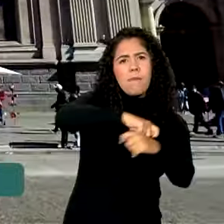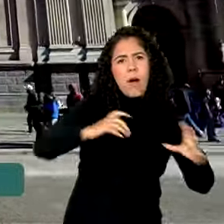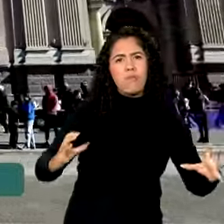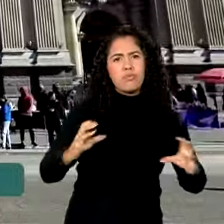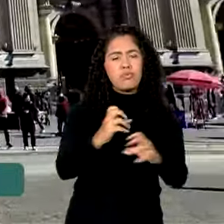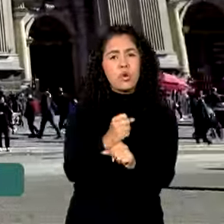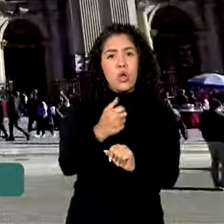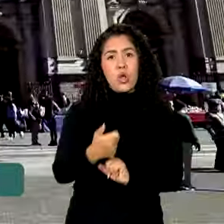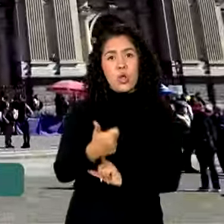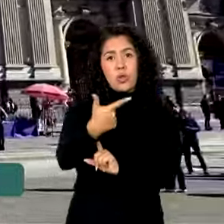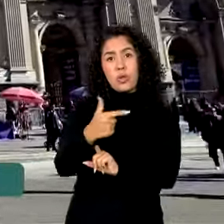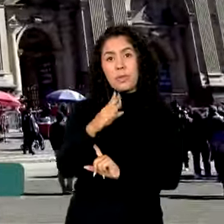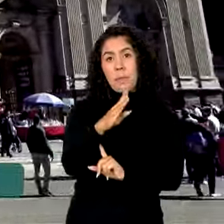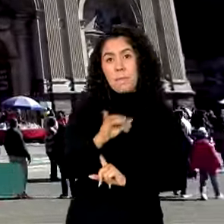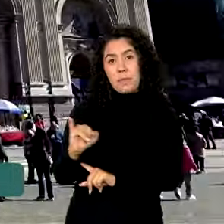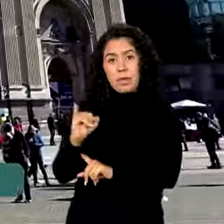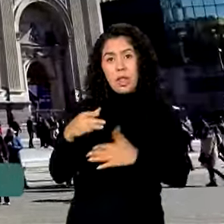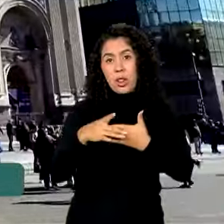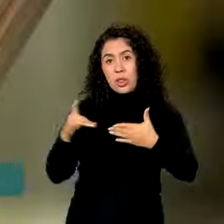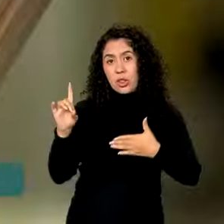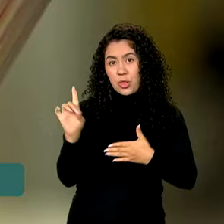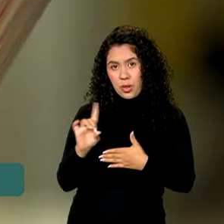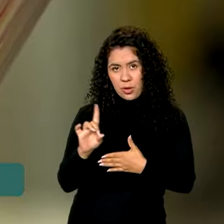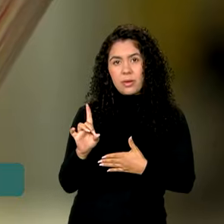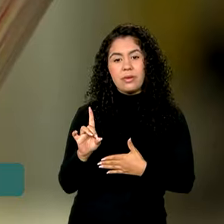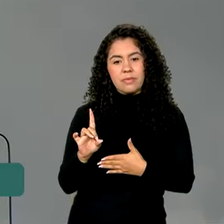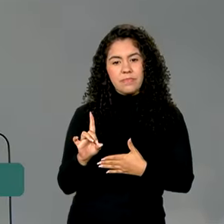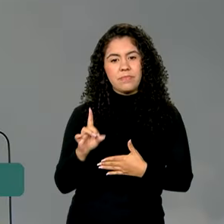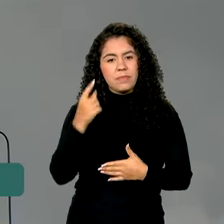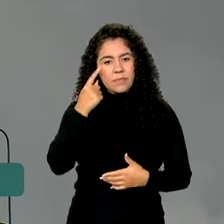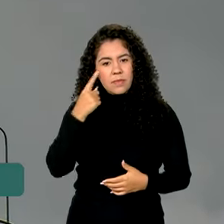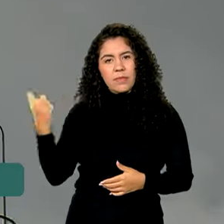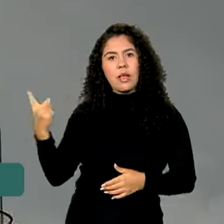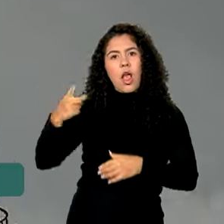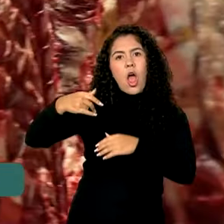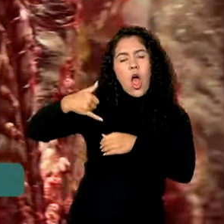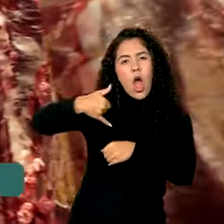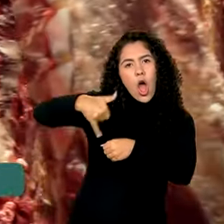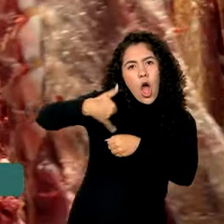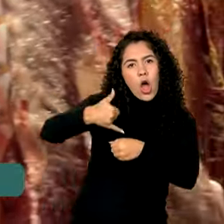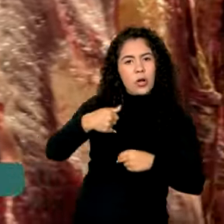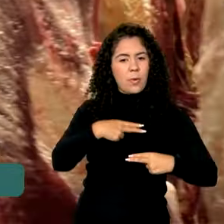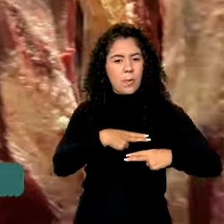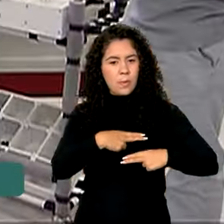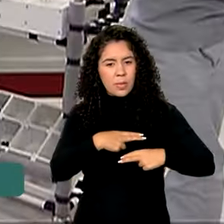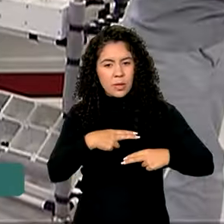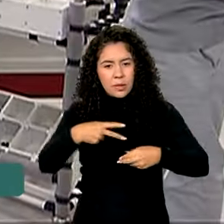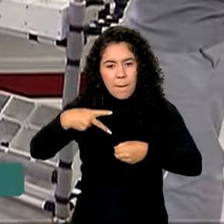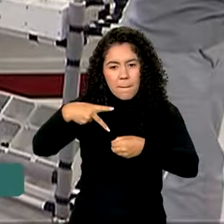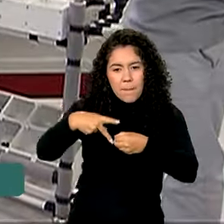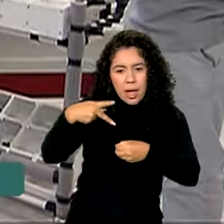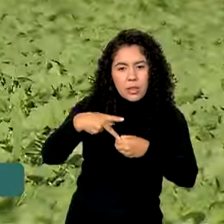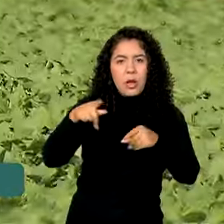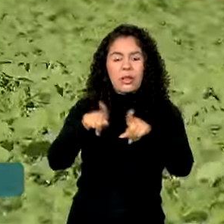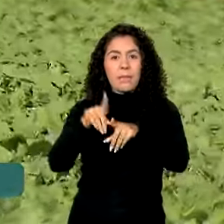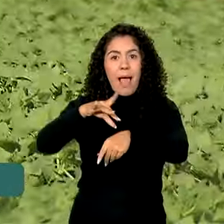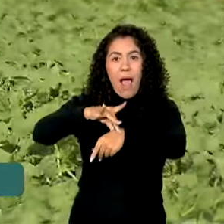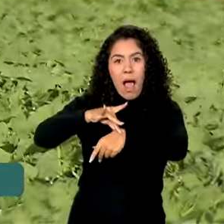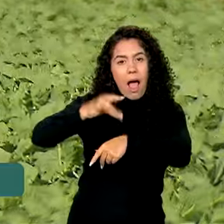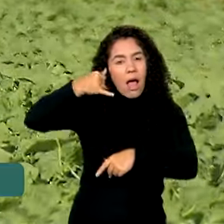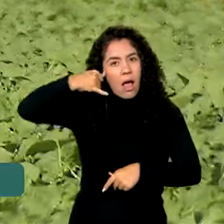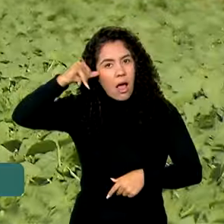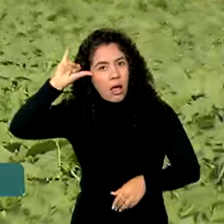12 bilhões e meio de dólares. Olhos brutos de petróleo, carne bovina, automóveis e